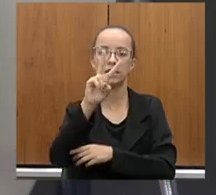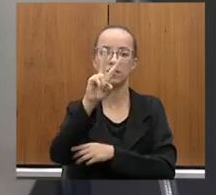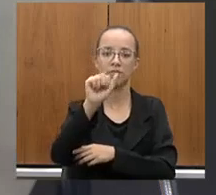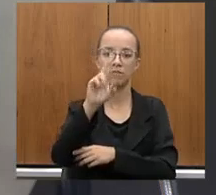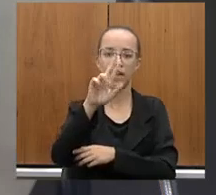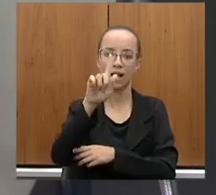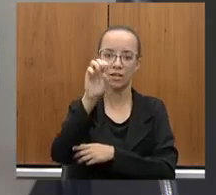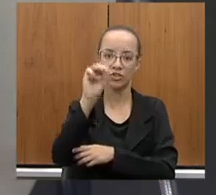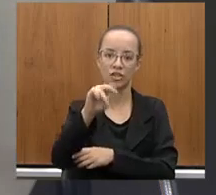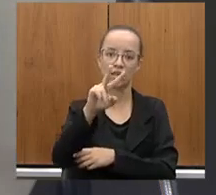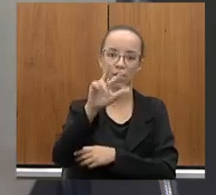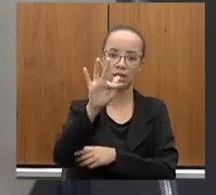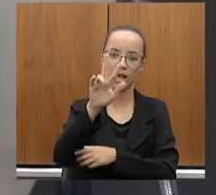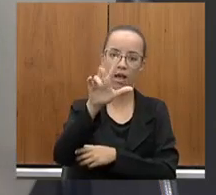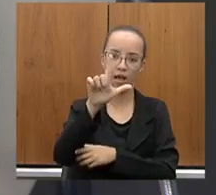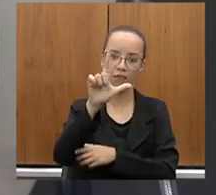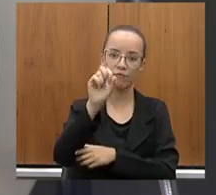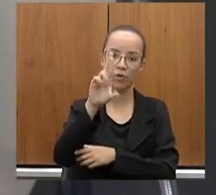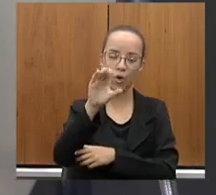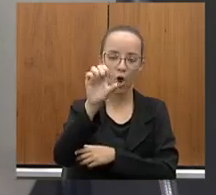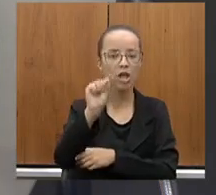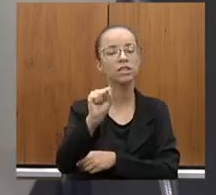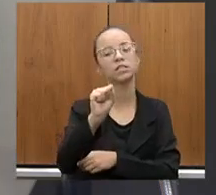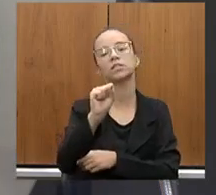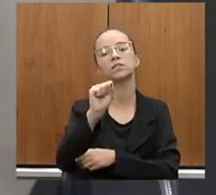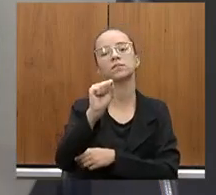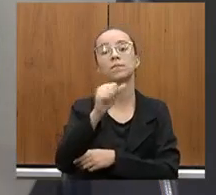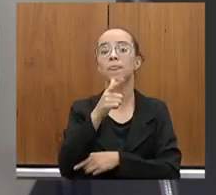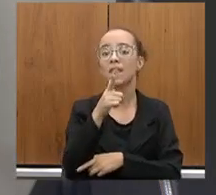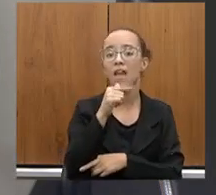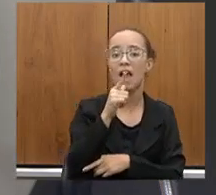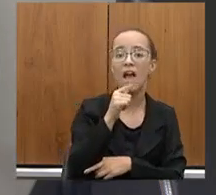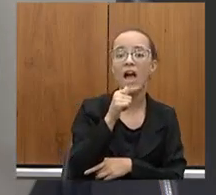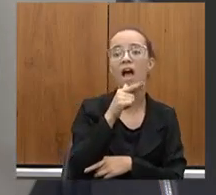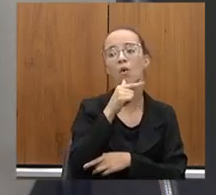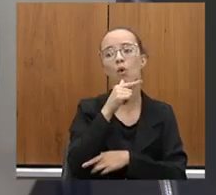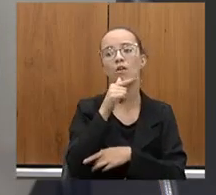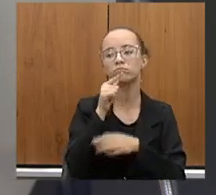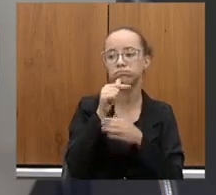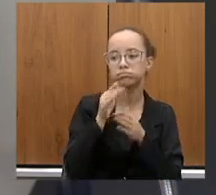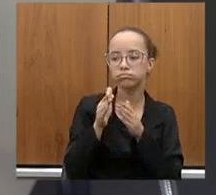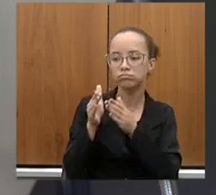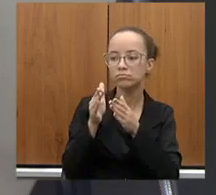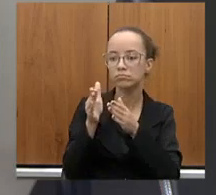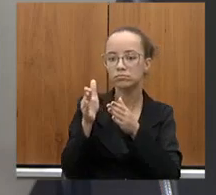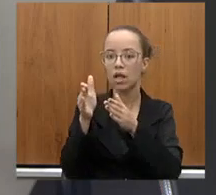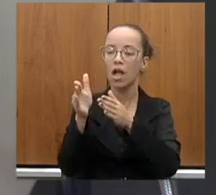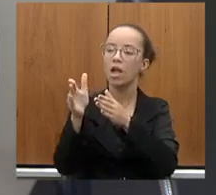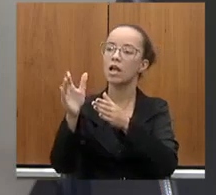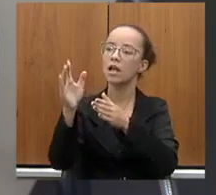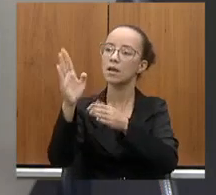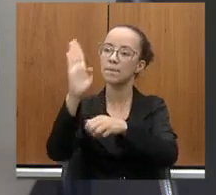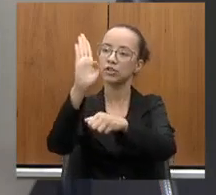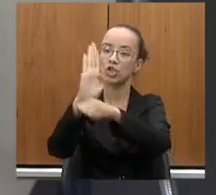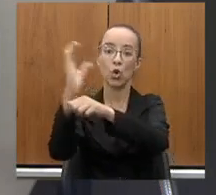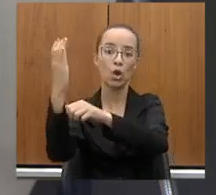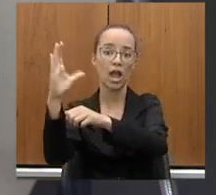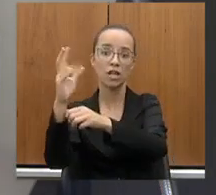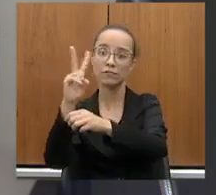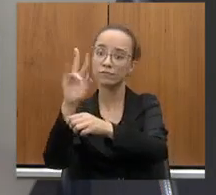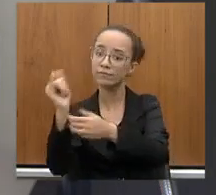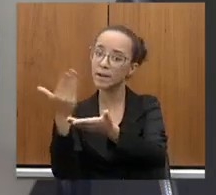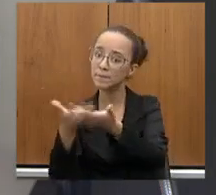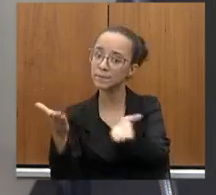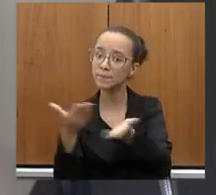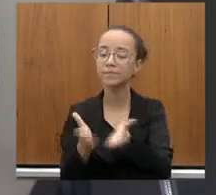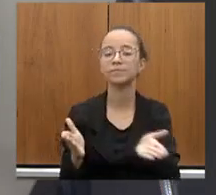Flores, o que comprometeria o abastecimento de água de contágio em BH e Betim. Eu acompanho a pauta